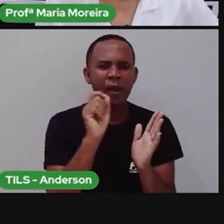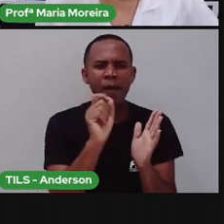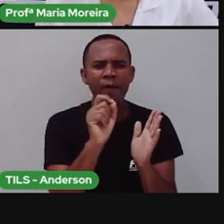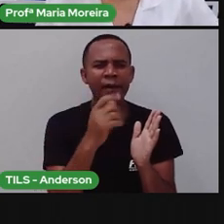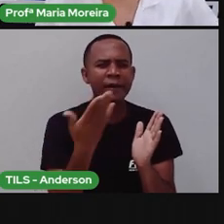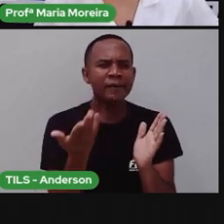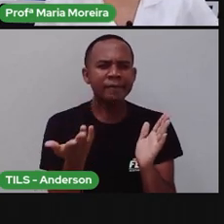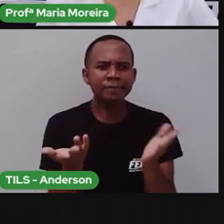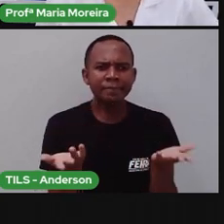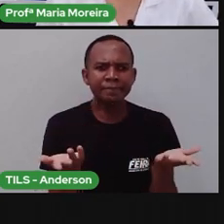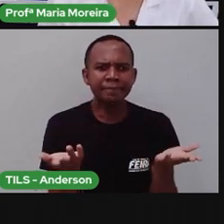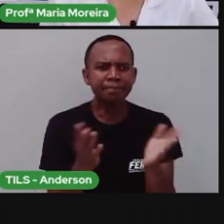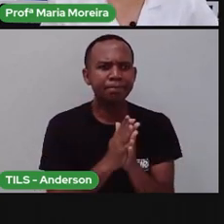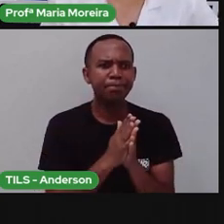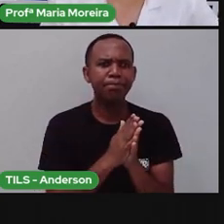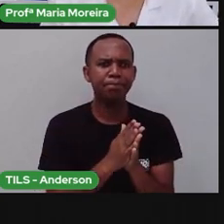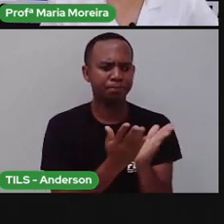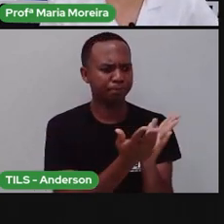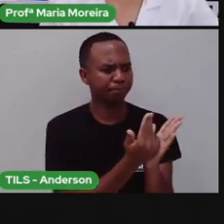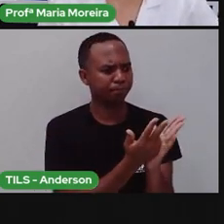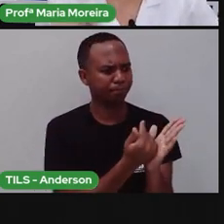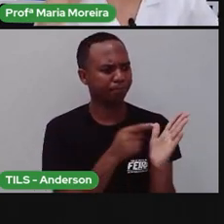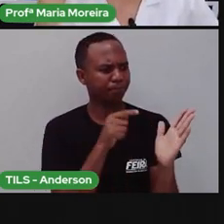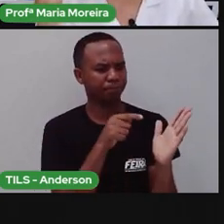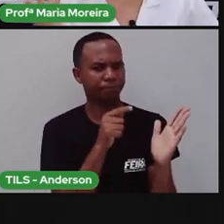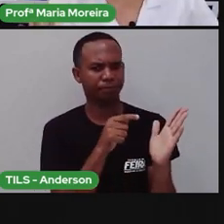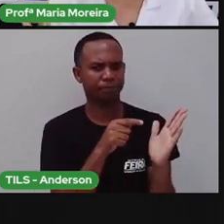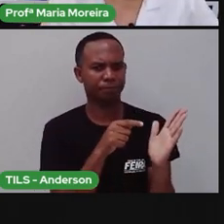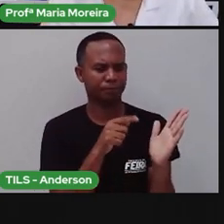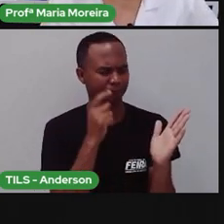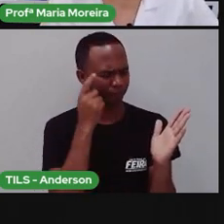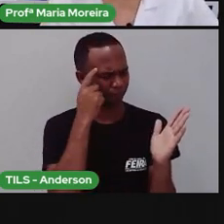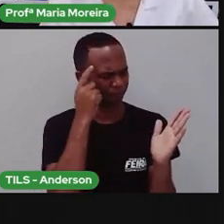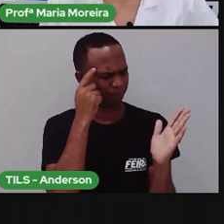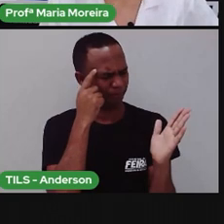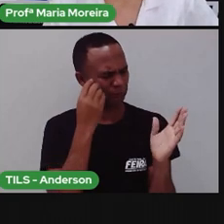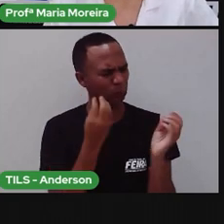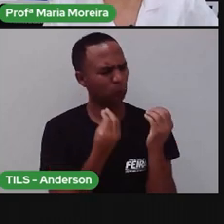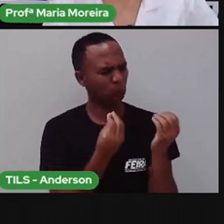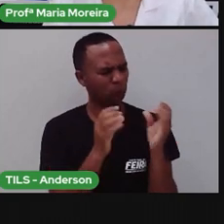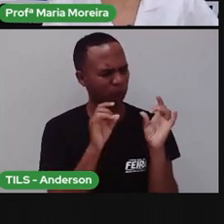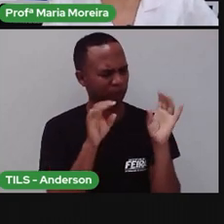se trata, né? Que esses desenhos abstratos, alguns especialistas no assunto,